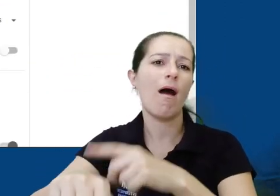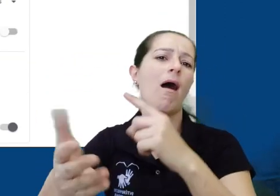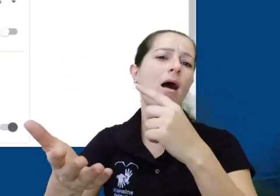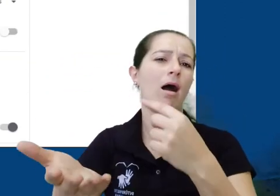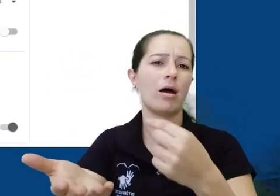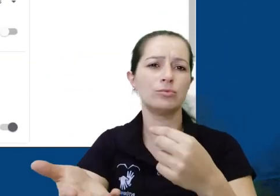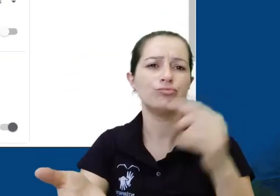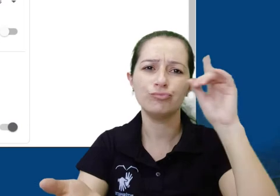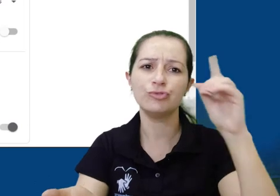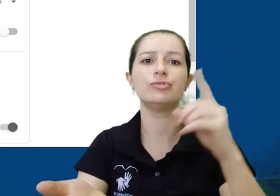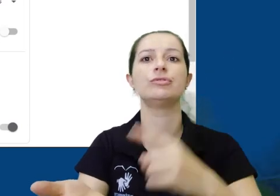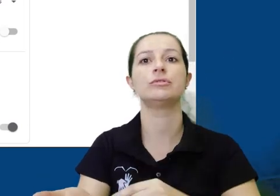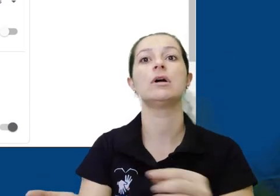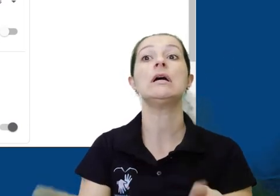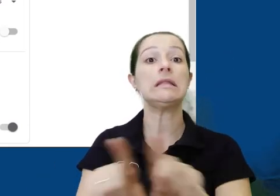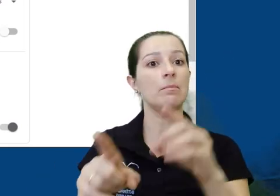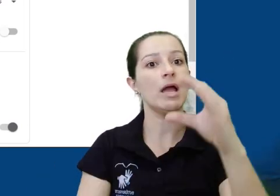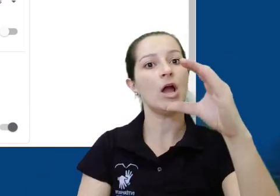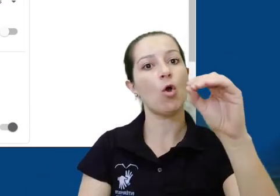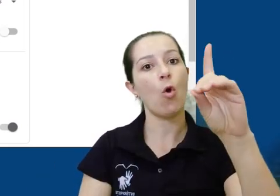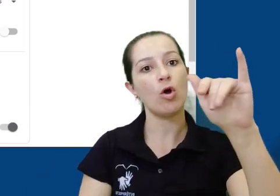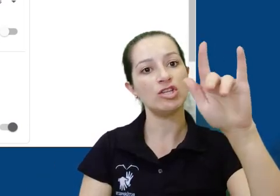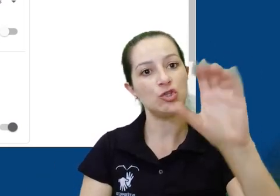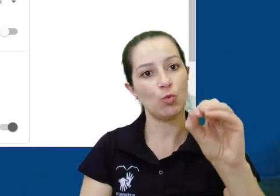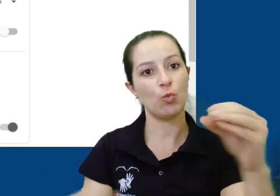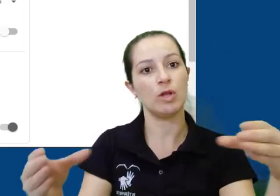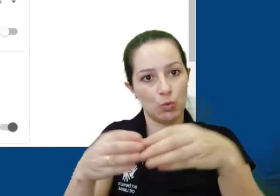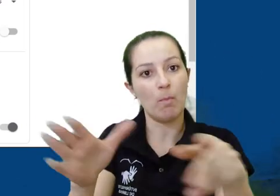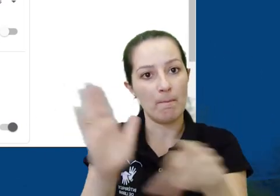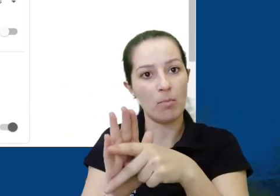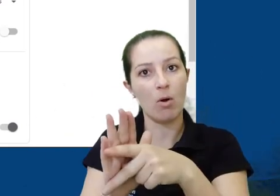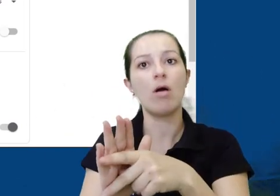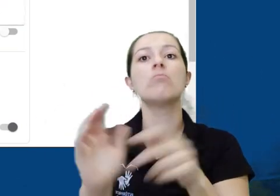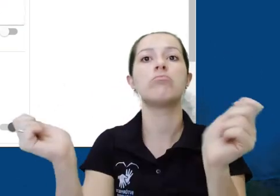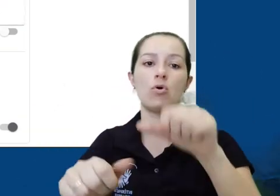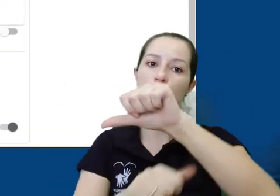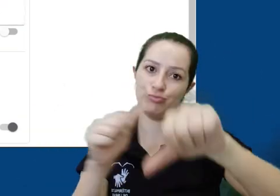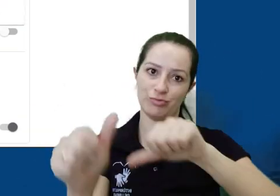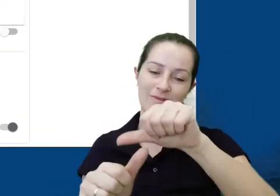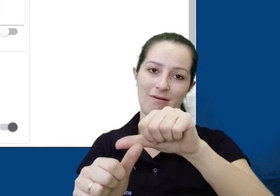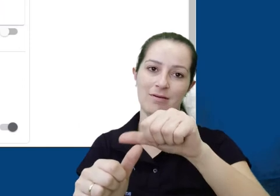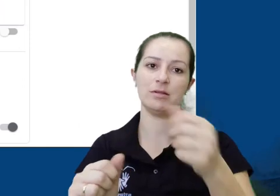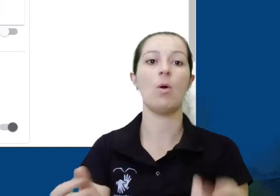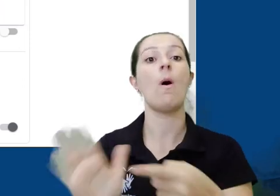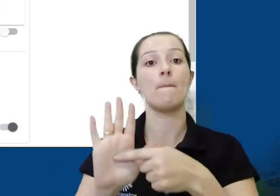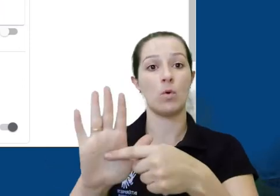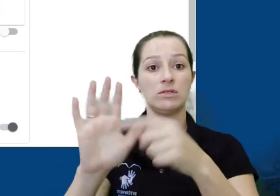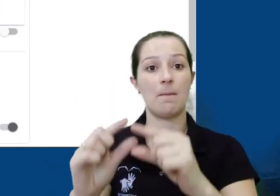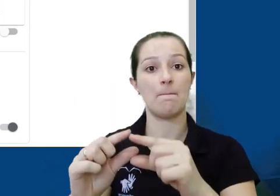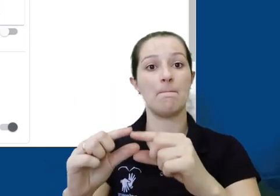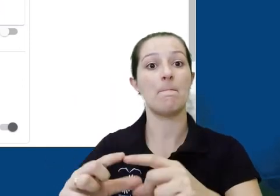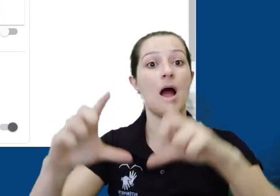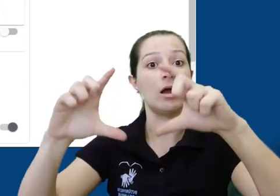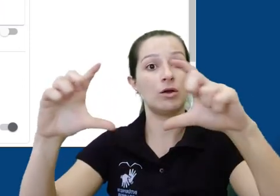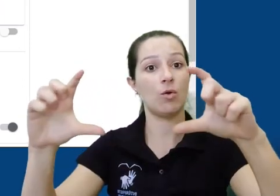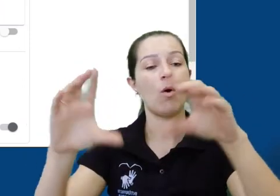Em primeiro lugar nesta seção podemos configurar o código da turma, que clicando na setinha ao lado direito do código podemos exibir ele